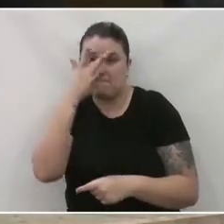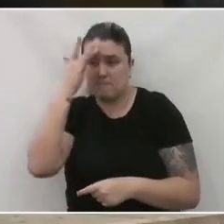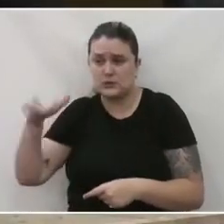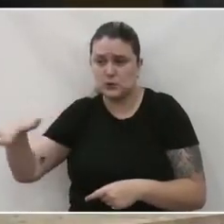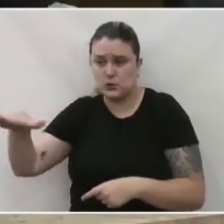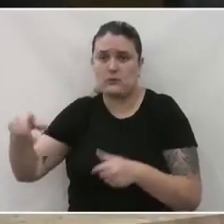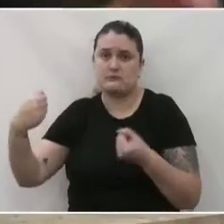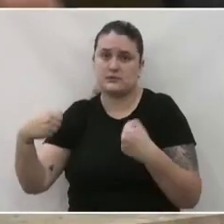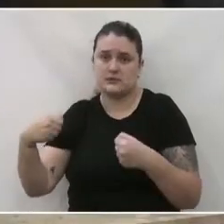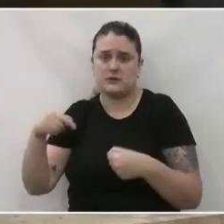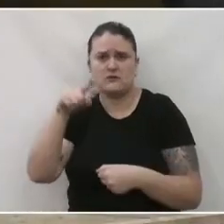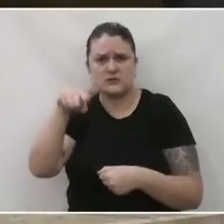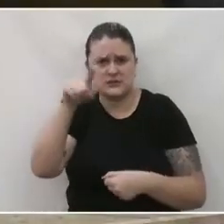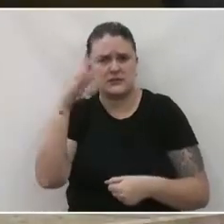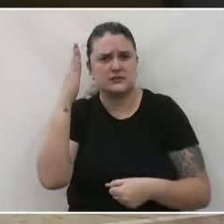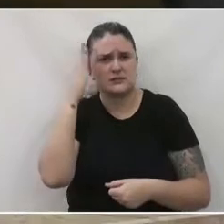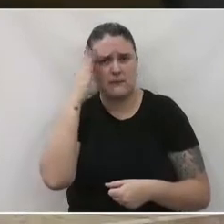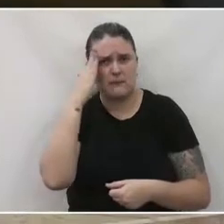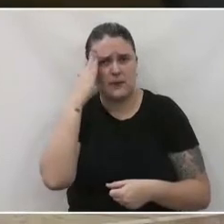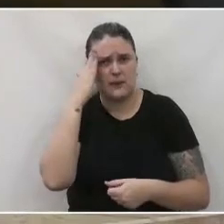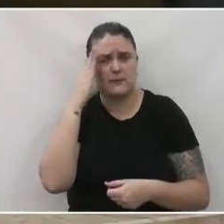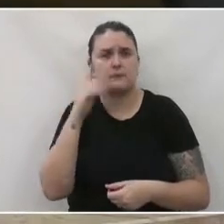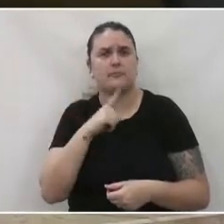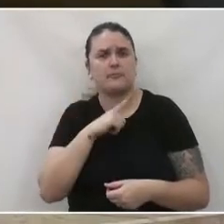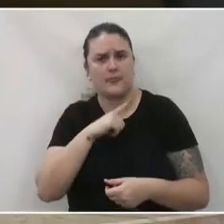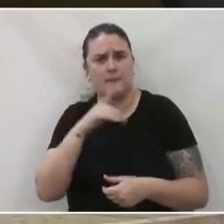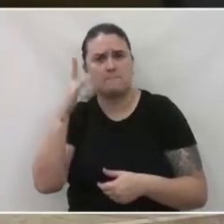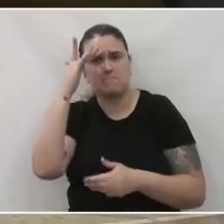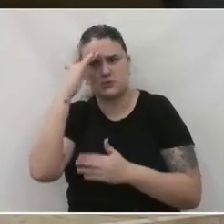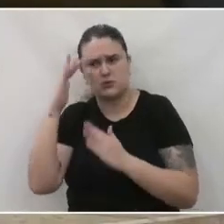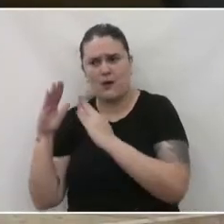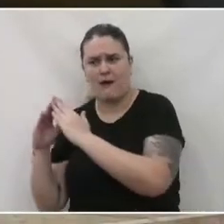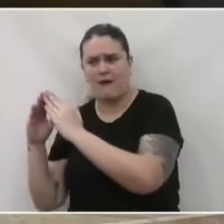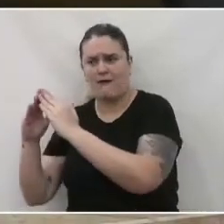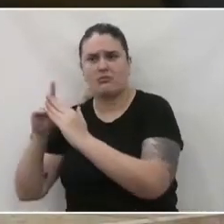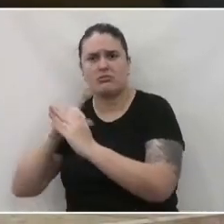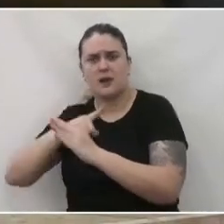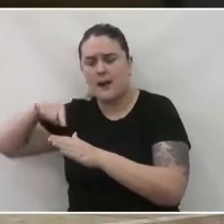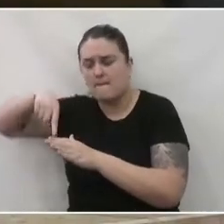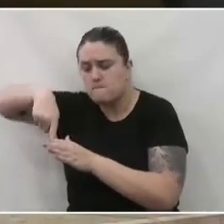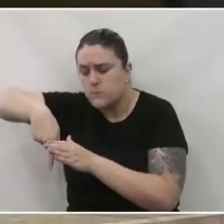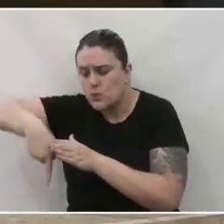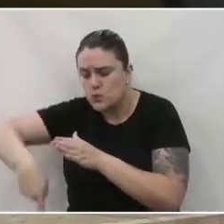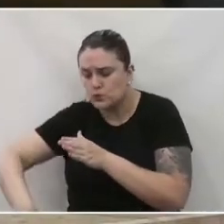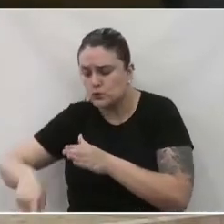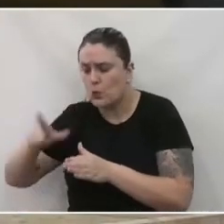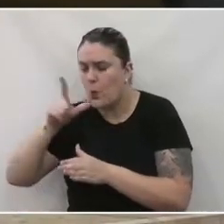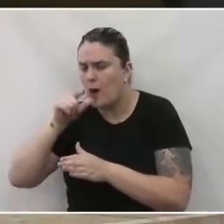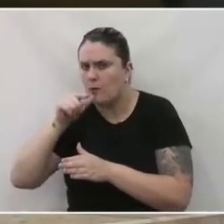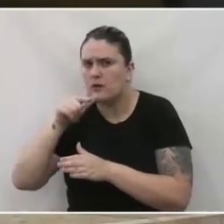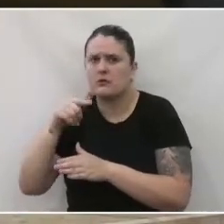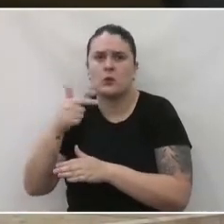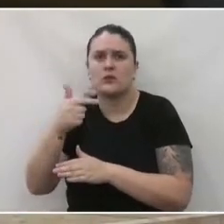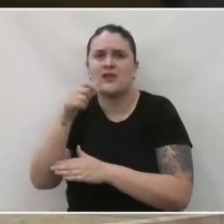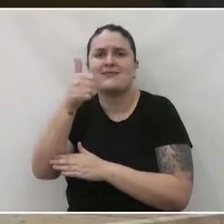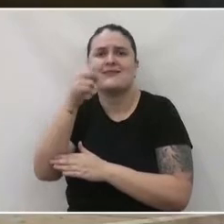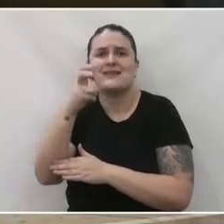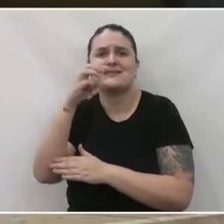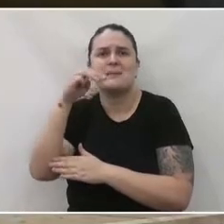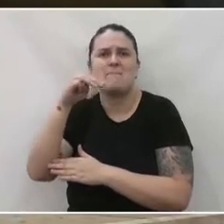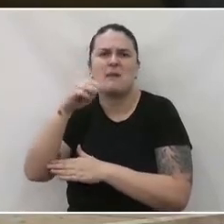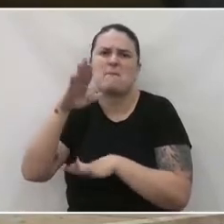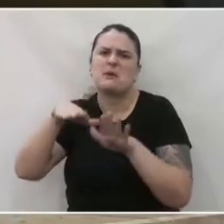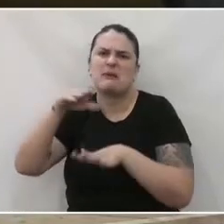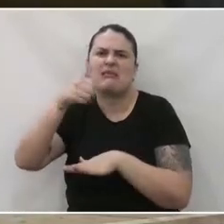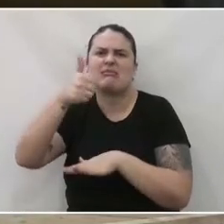perecendo. Para vocês terem uma ideia, tem moradores lá que o poço deles não está a 15 metros, dá 10